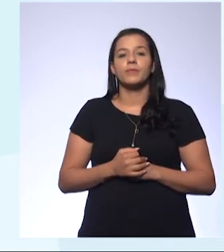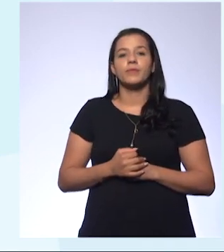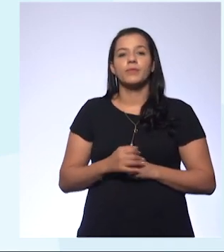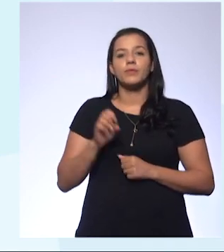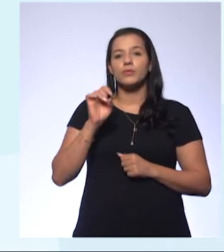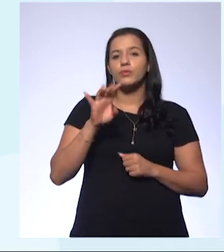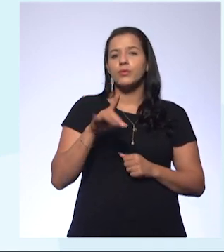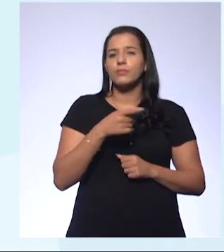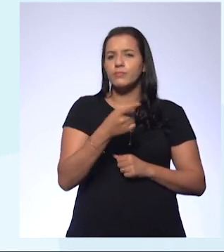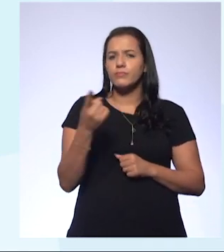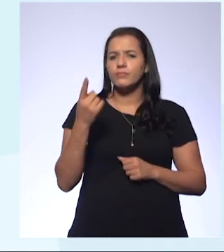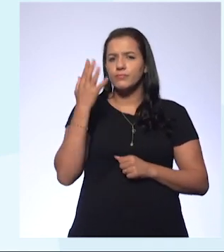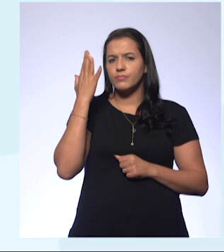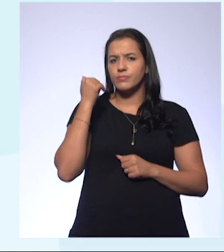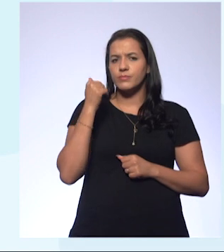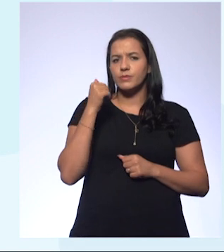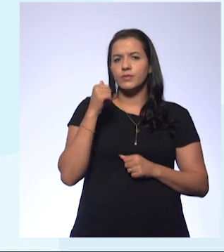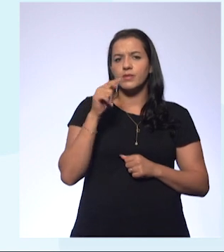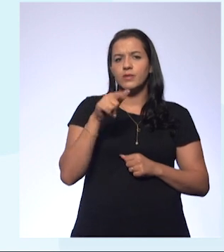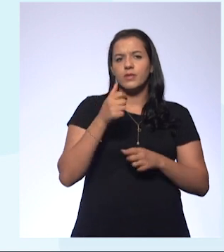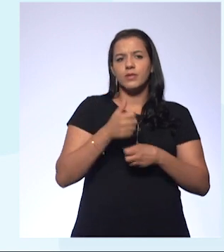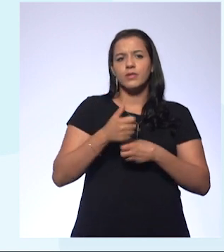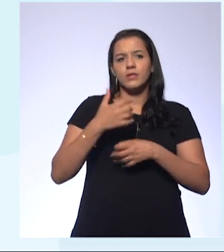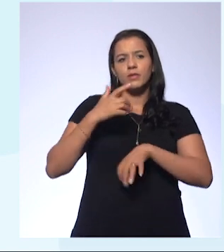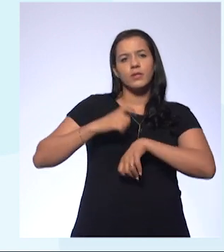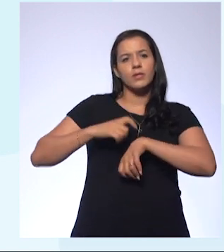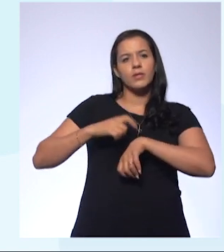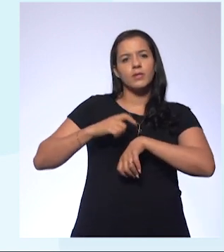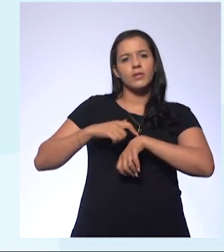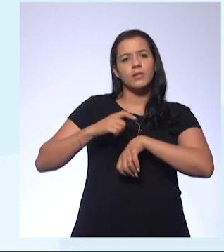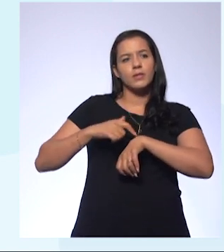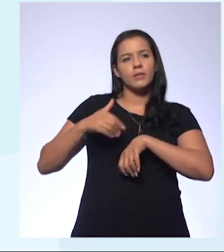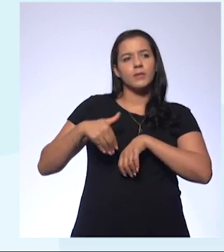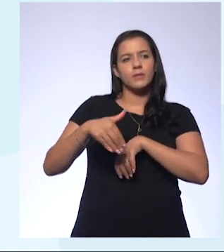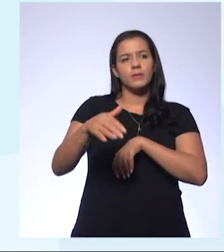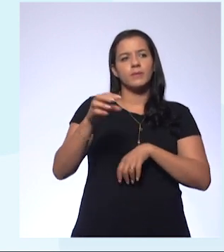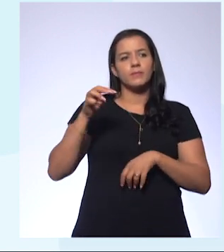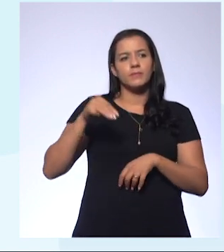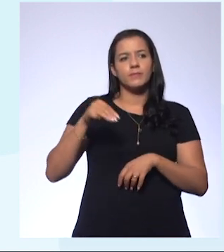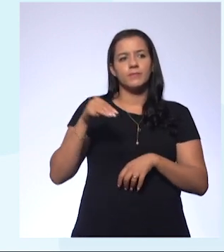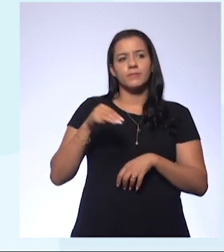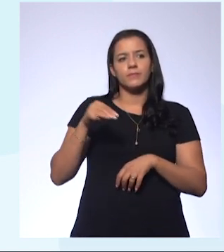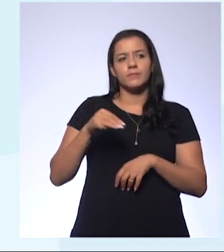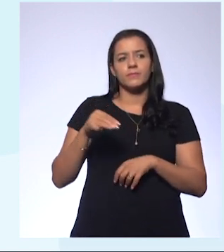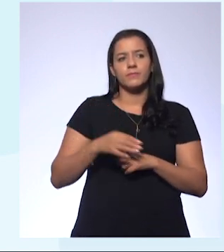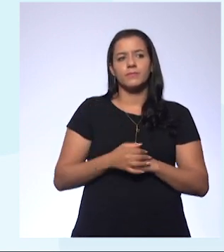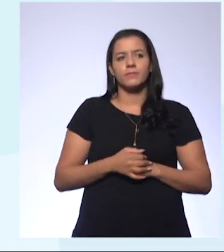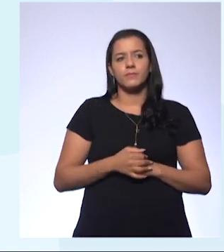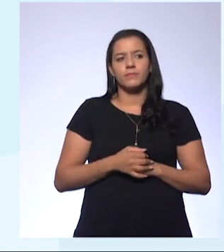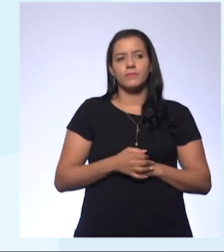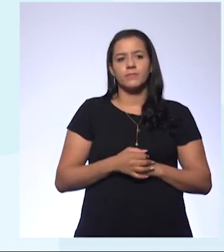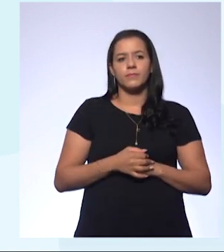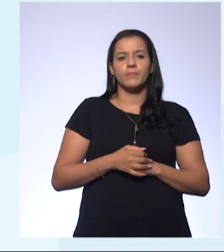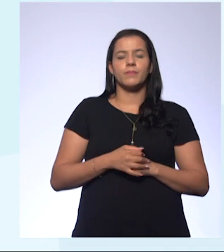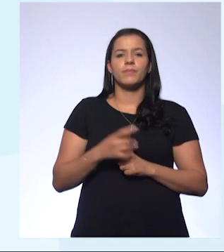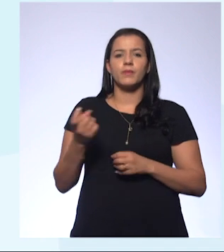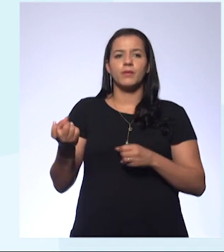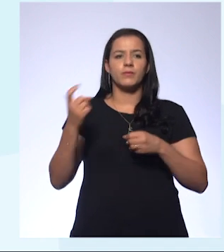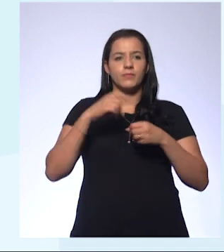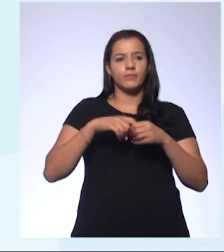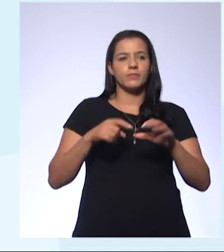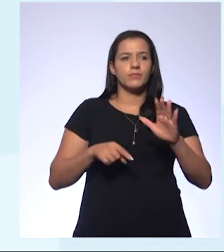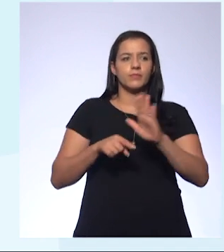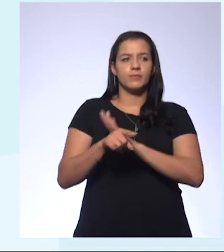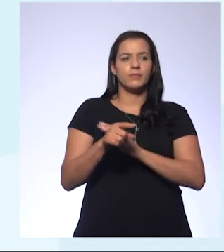Eu só gostaria de saber quantos minutos a gente tem ainda. Só para a gente voltar para a